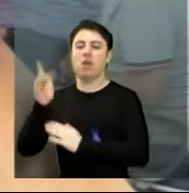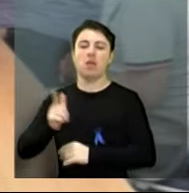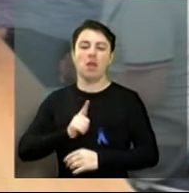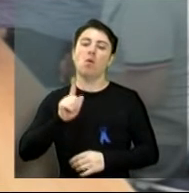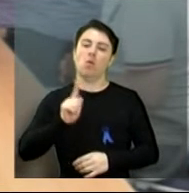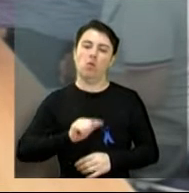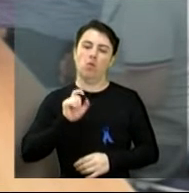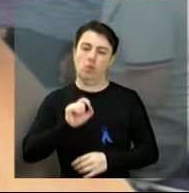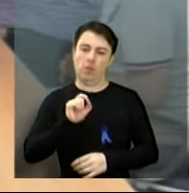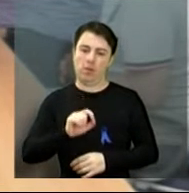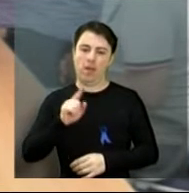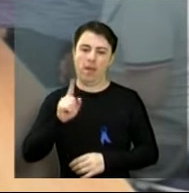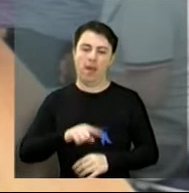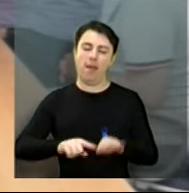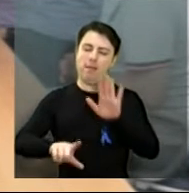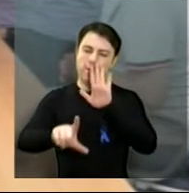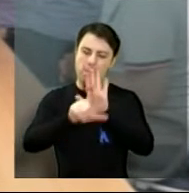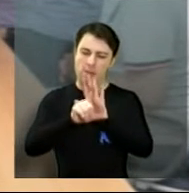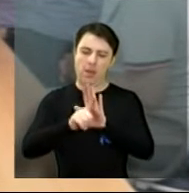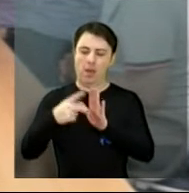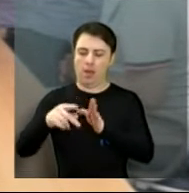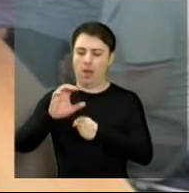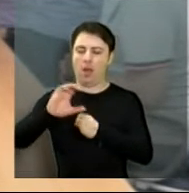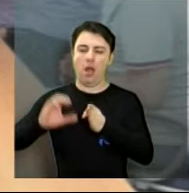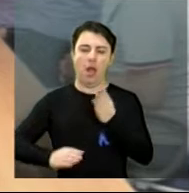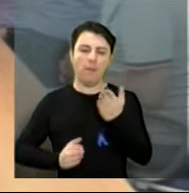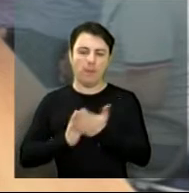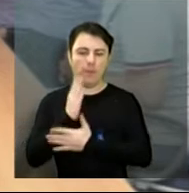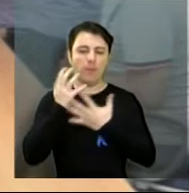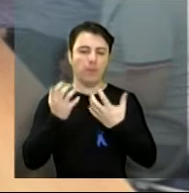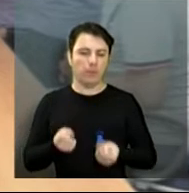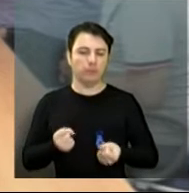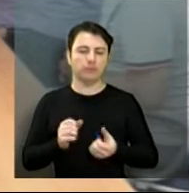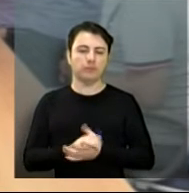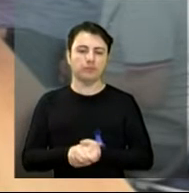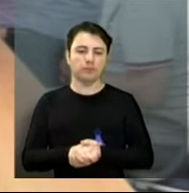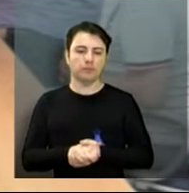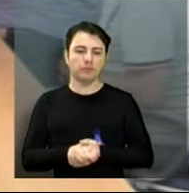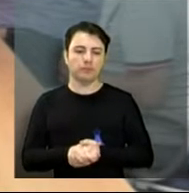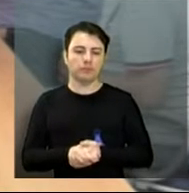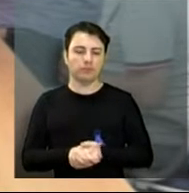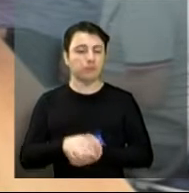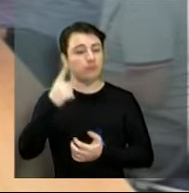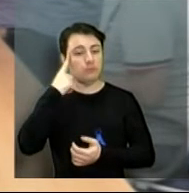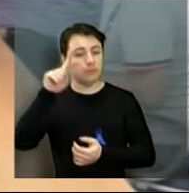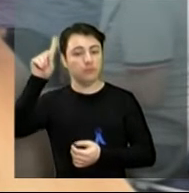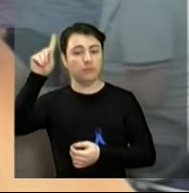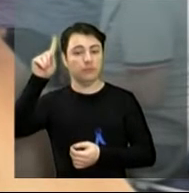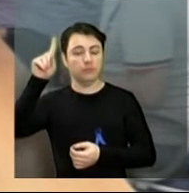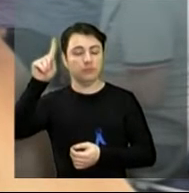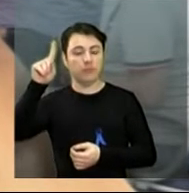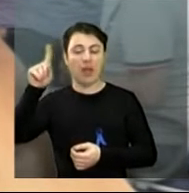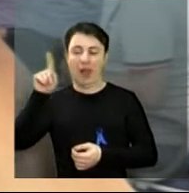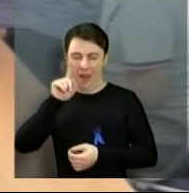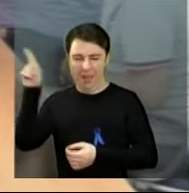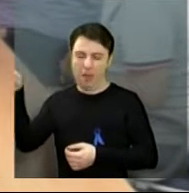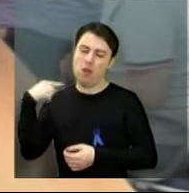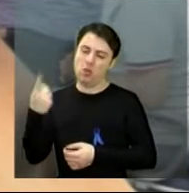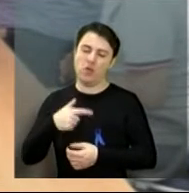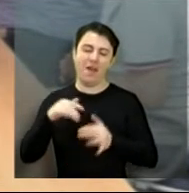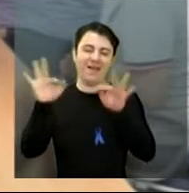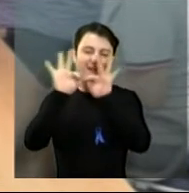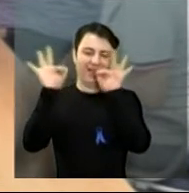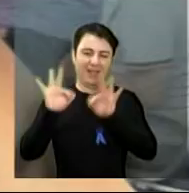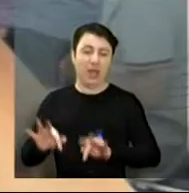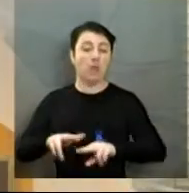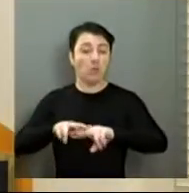o outro, legislação aprovada nesta casa também, sancionados na data, que ficamos muito felizes, e por isso já